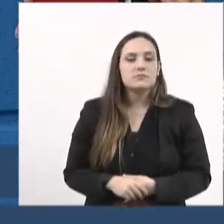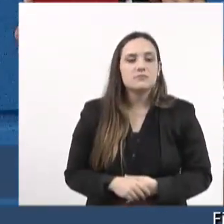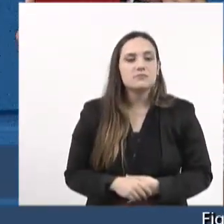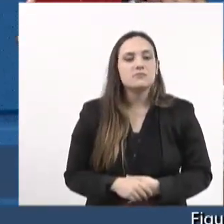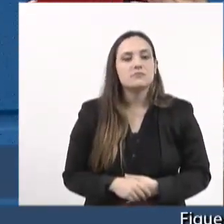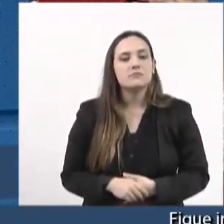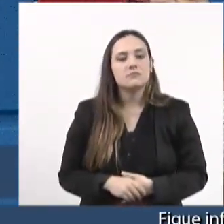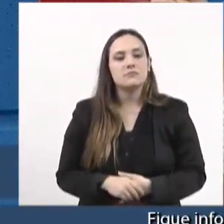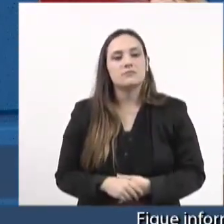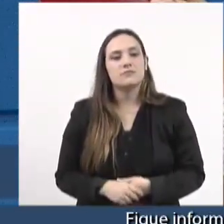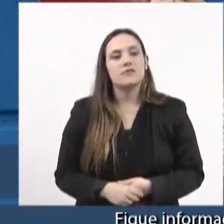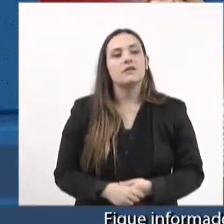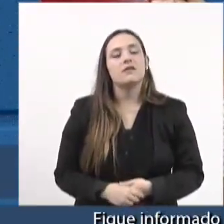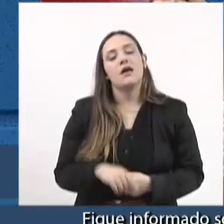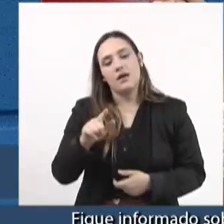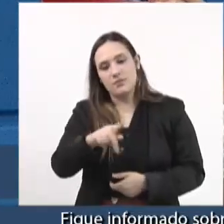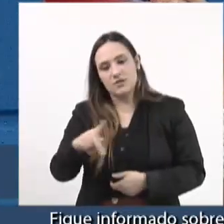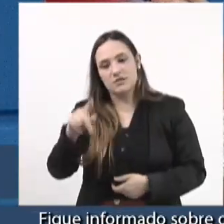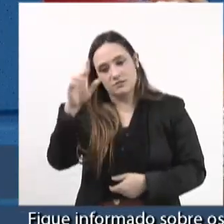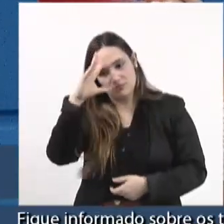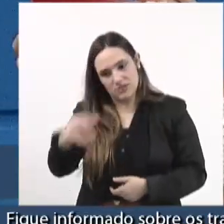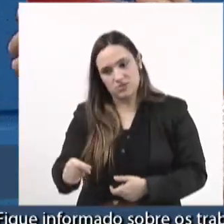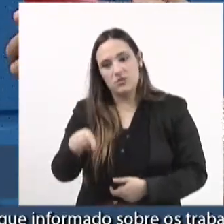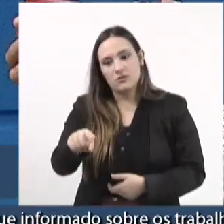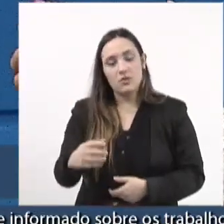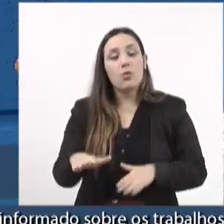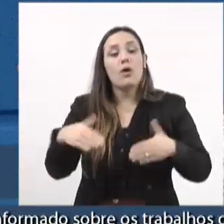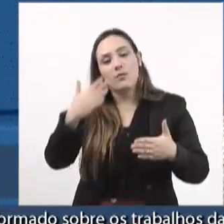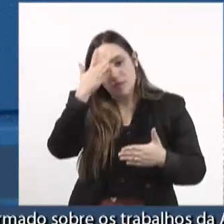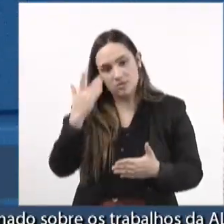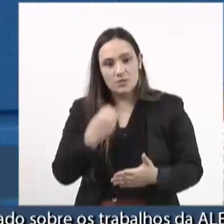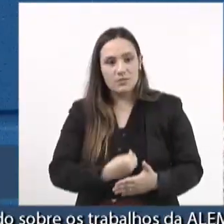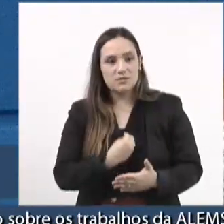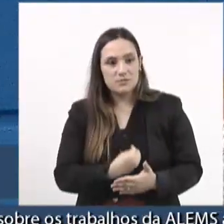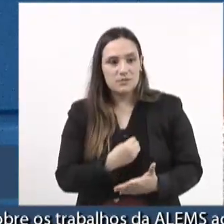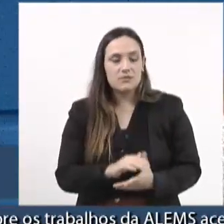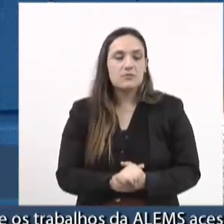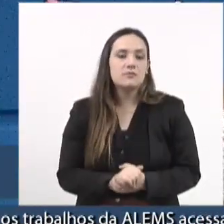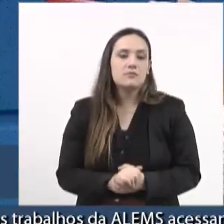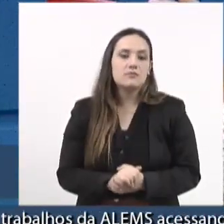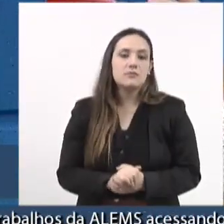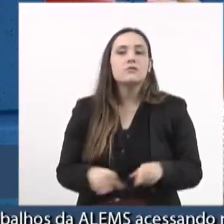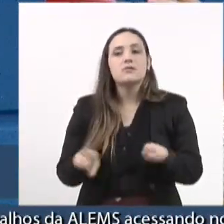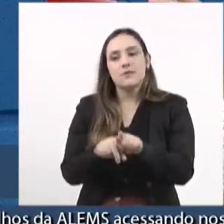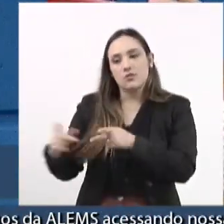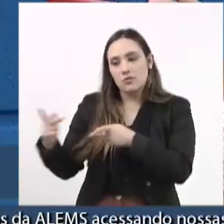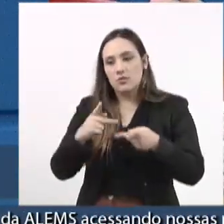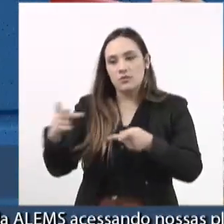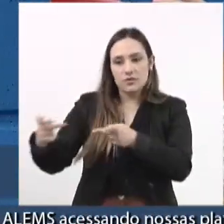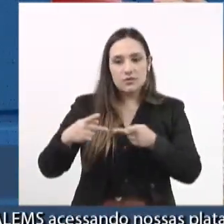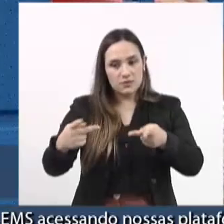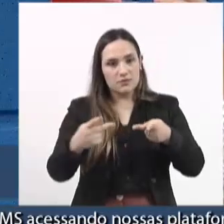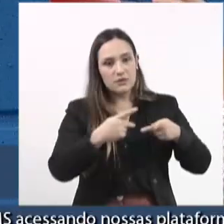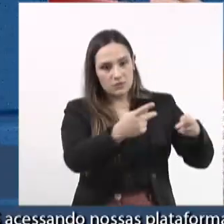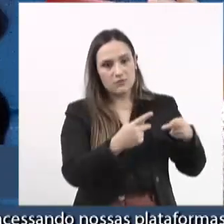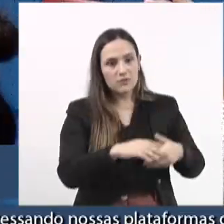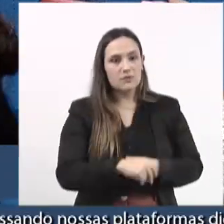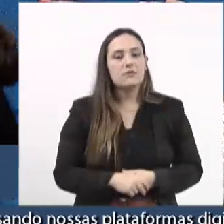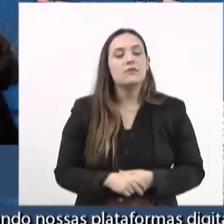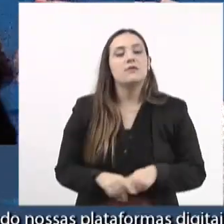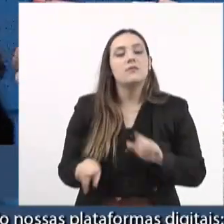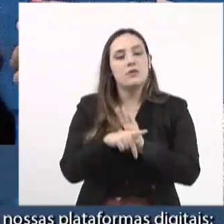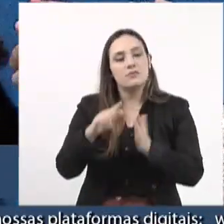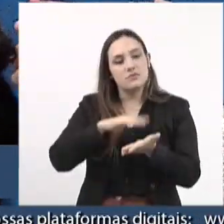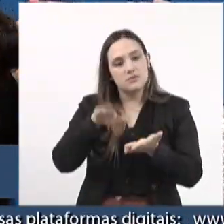com o presidente, a designação para que a gente possa, pela casa, e daí convidar os outros membros, como ficou sugerido pelo